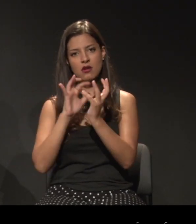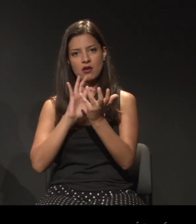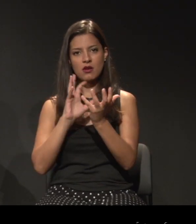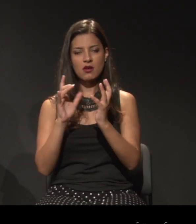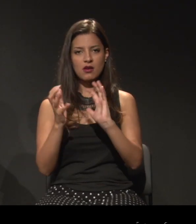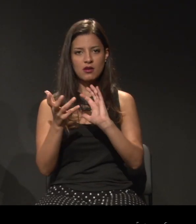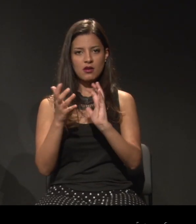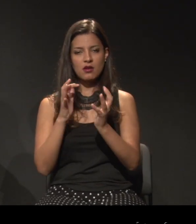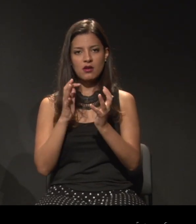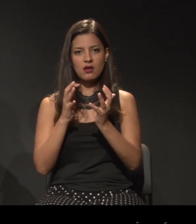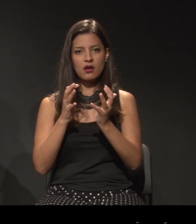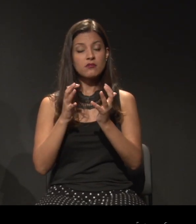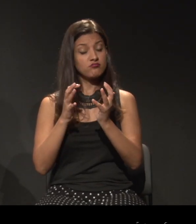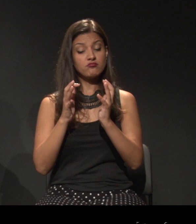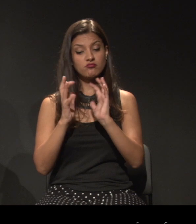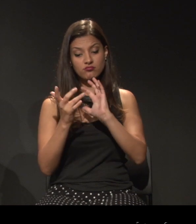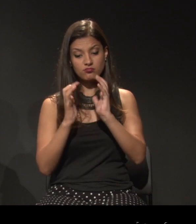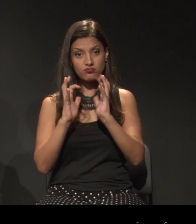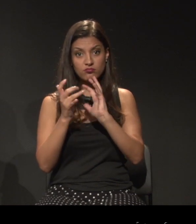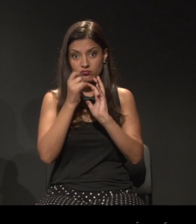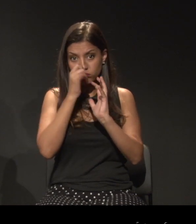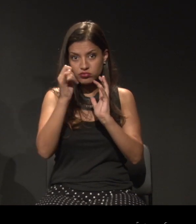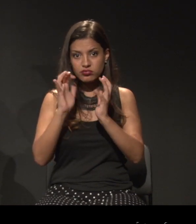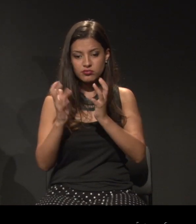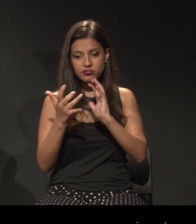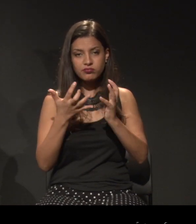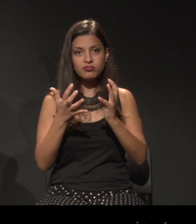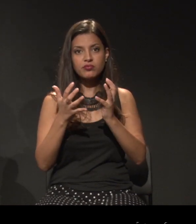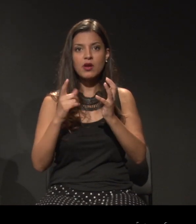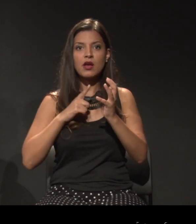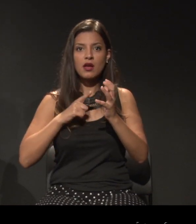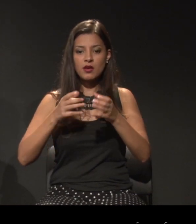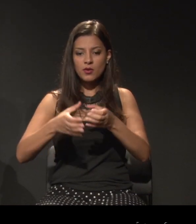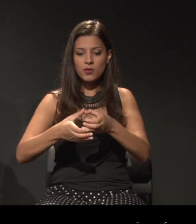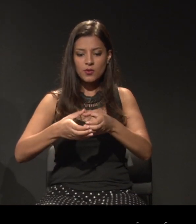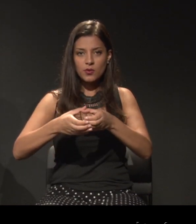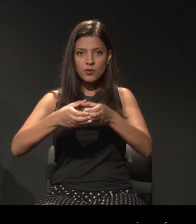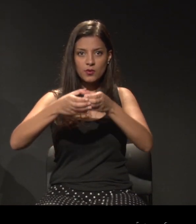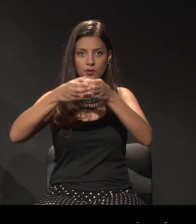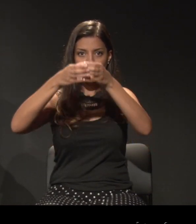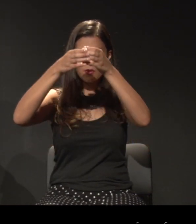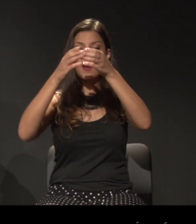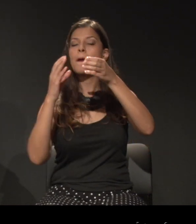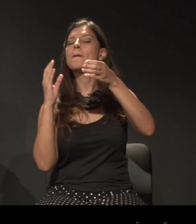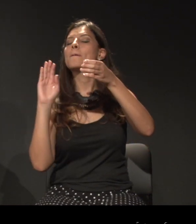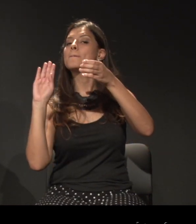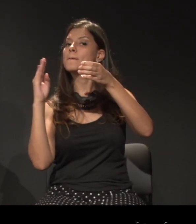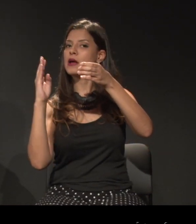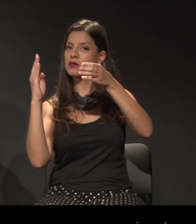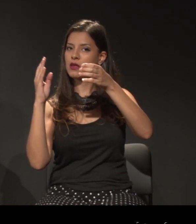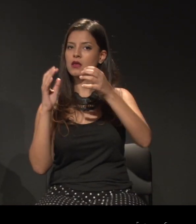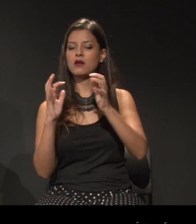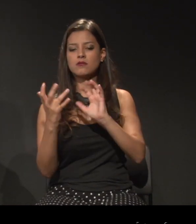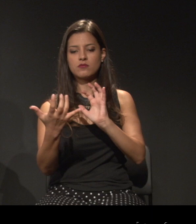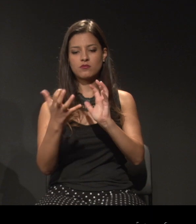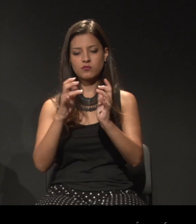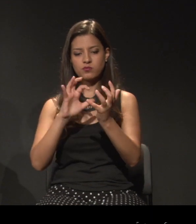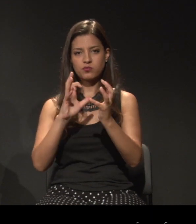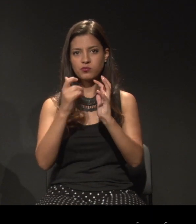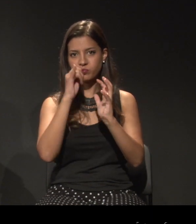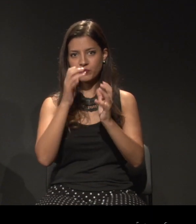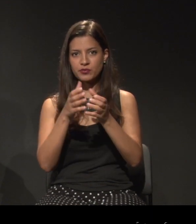energia que era canalizada por um mastro, um mastro de madeira. Nesse mastro de madeira com